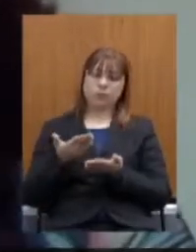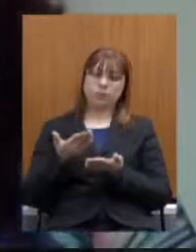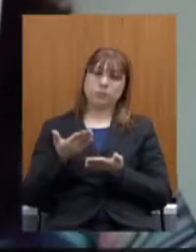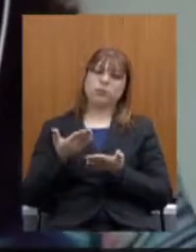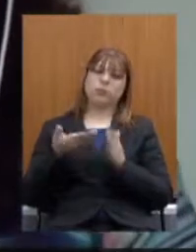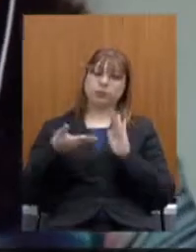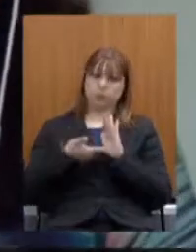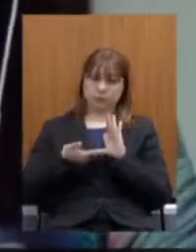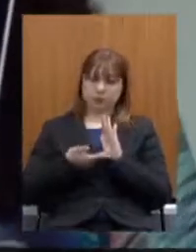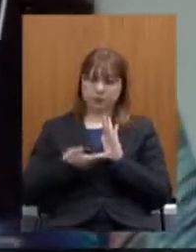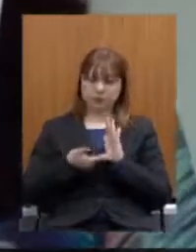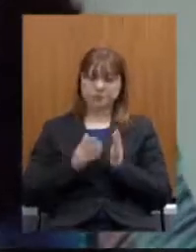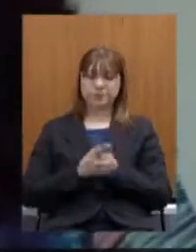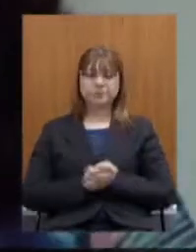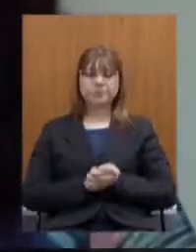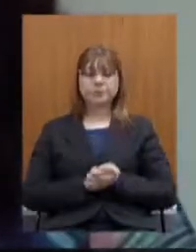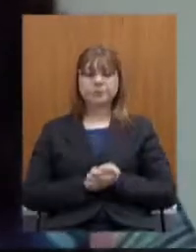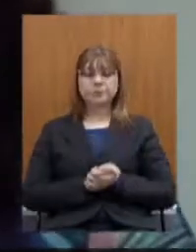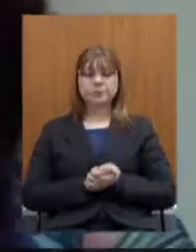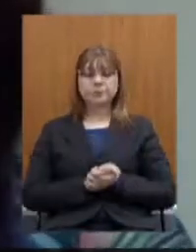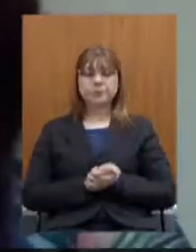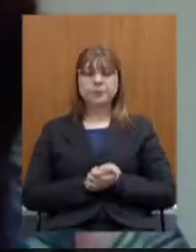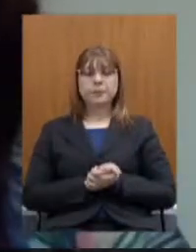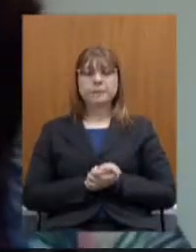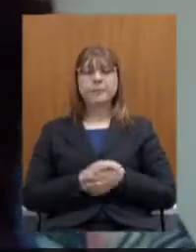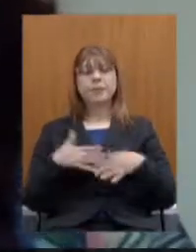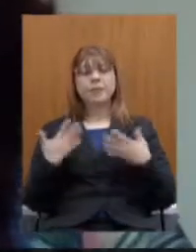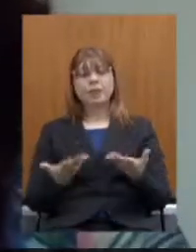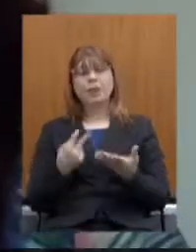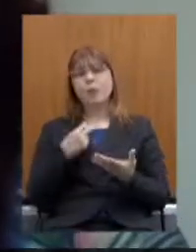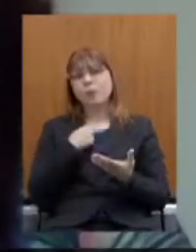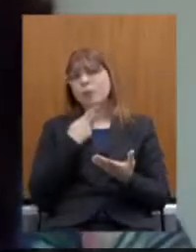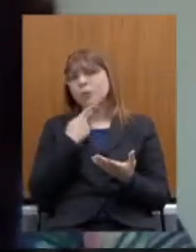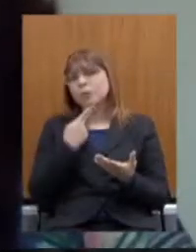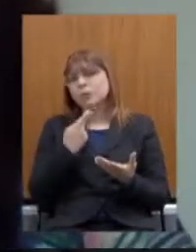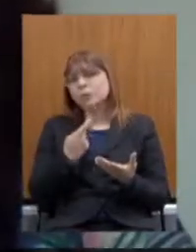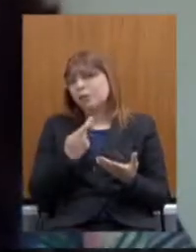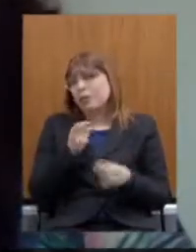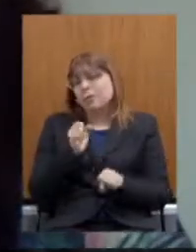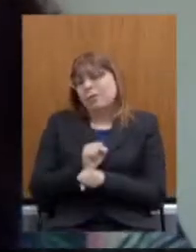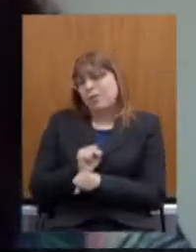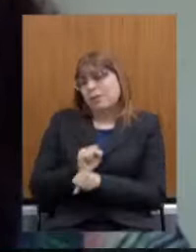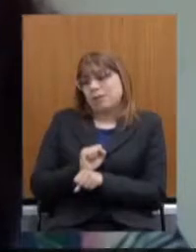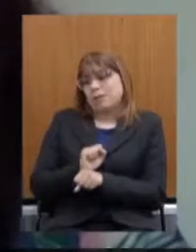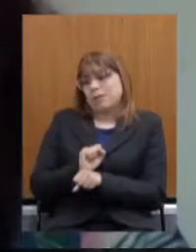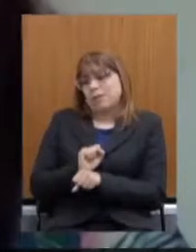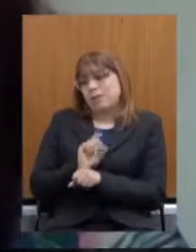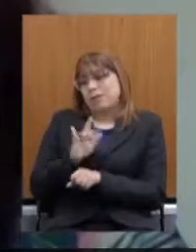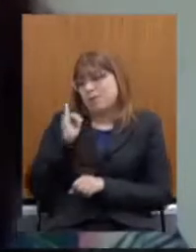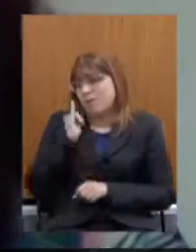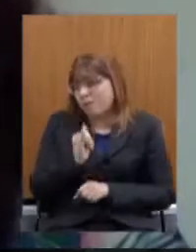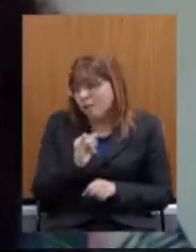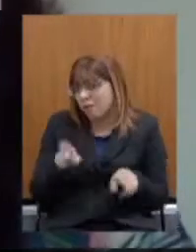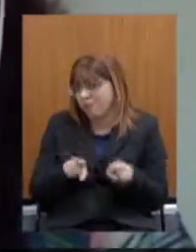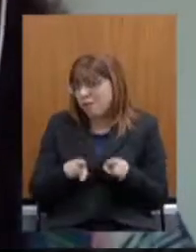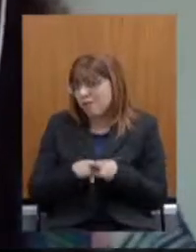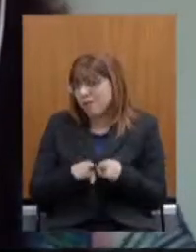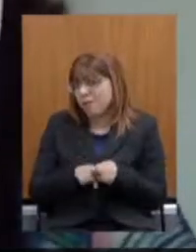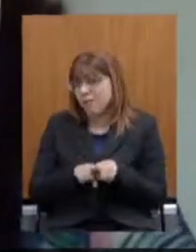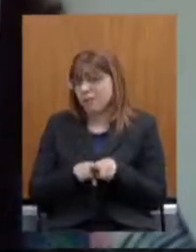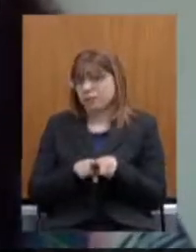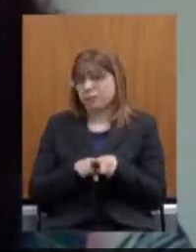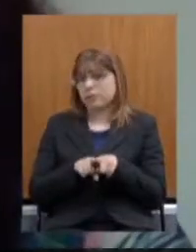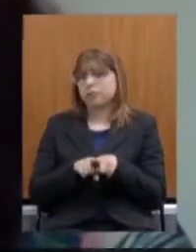Eu não poderia deixar de falar dessa reforma sem denunciar também o seu